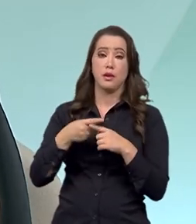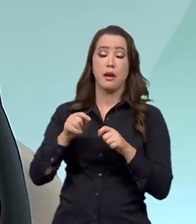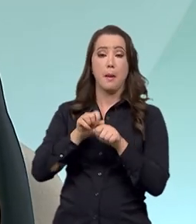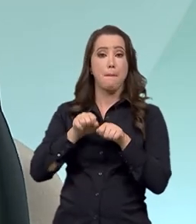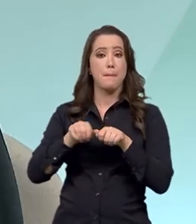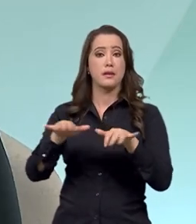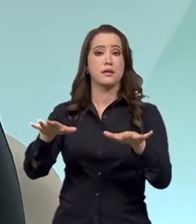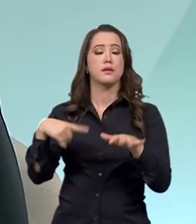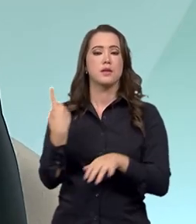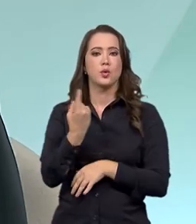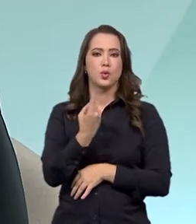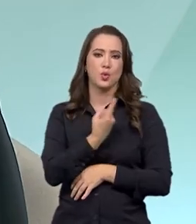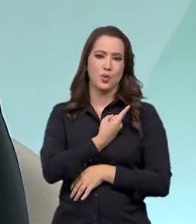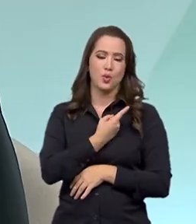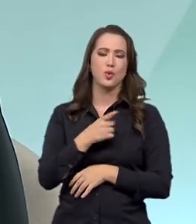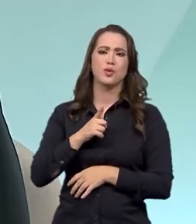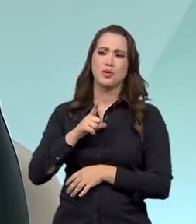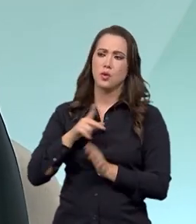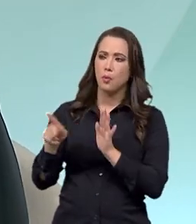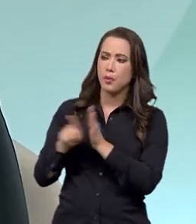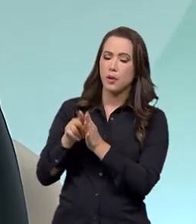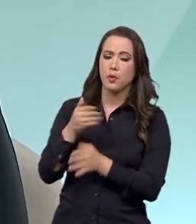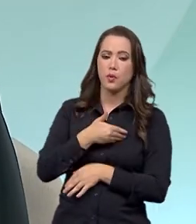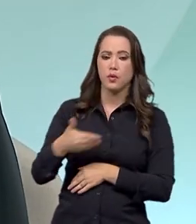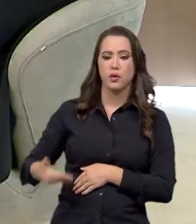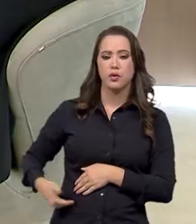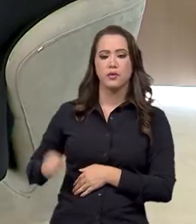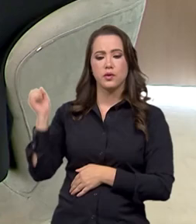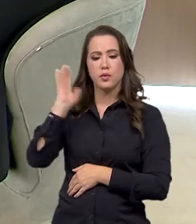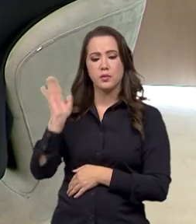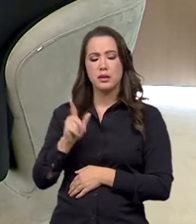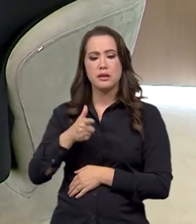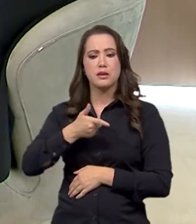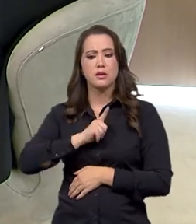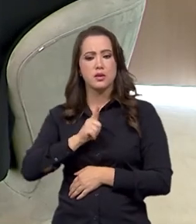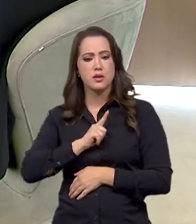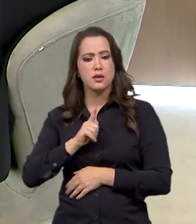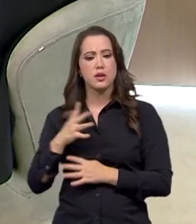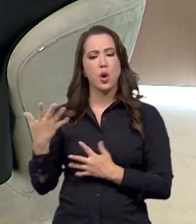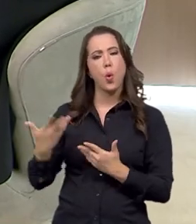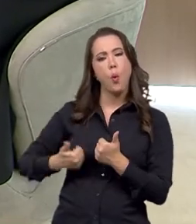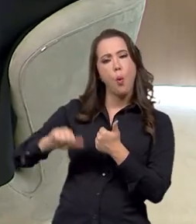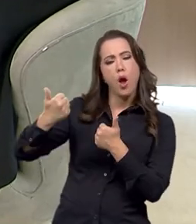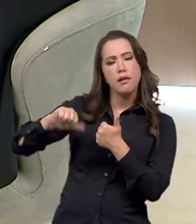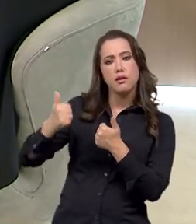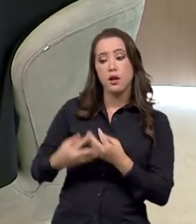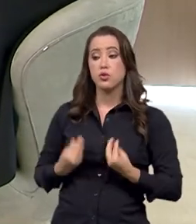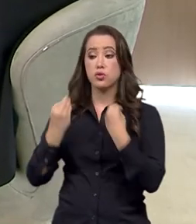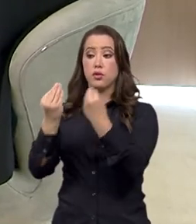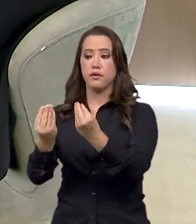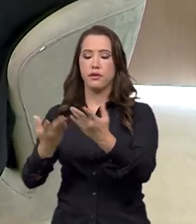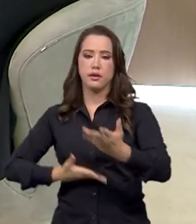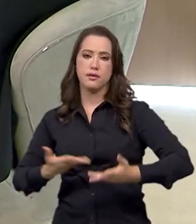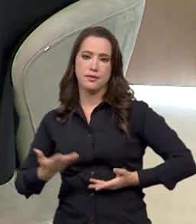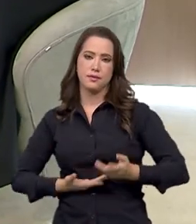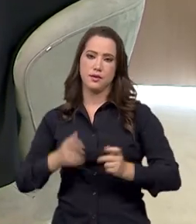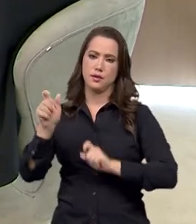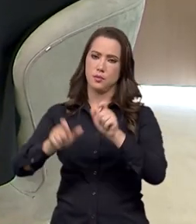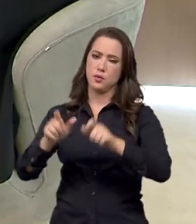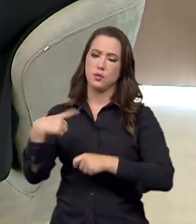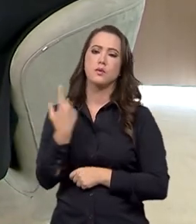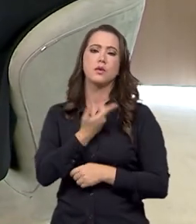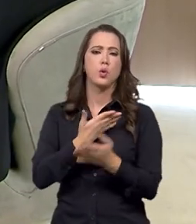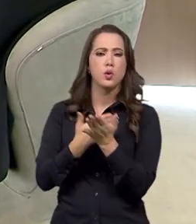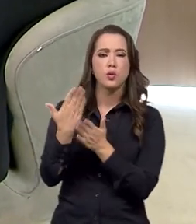e o próprio governo também brasileiro tem, né? É com a qualidade dos serviços prestados ao cidadão, né? Então, nós